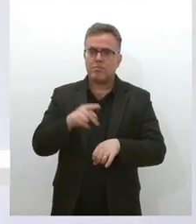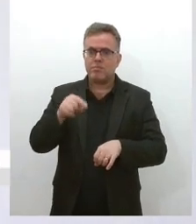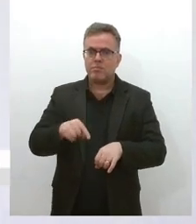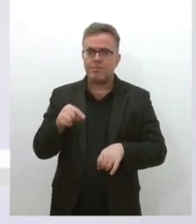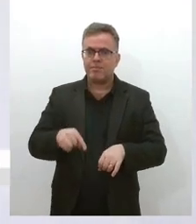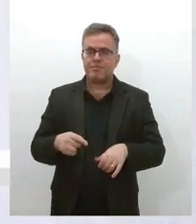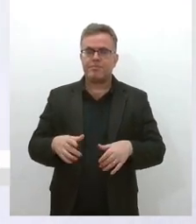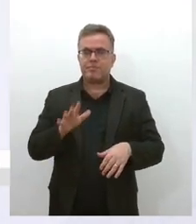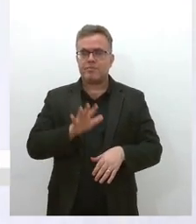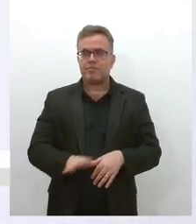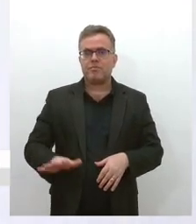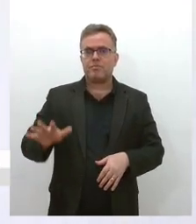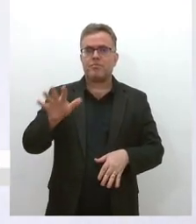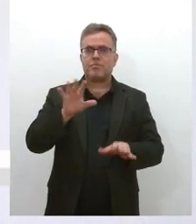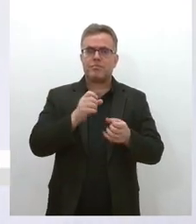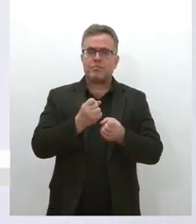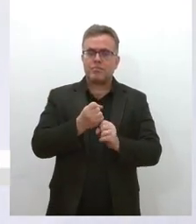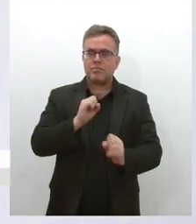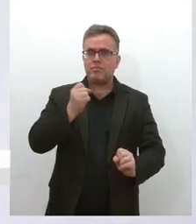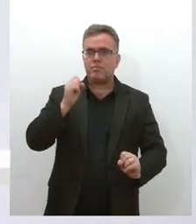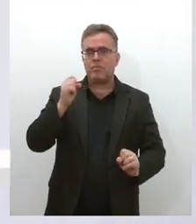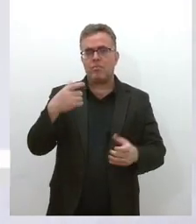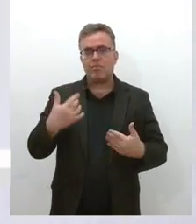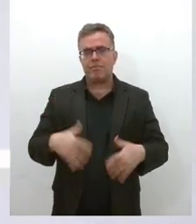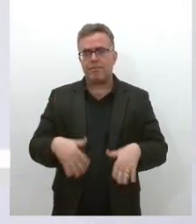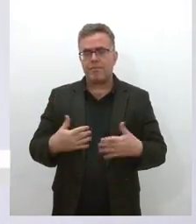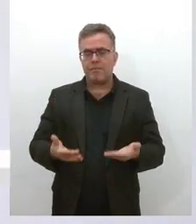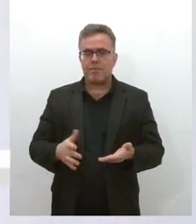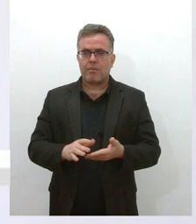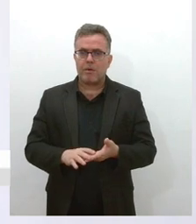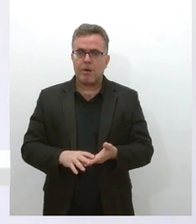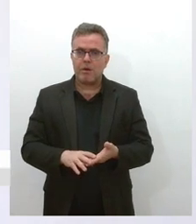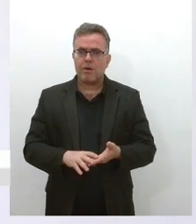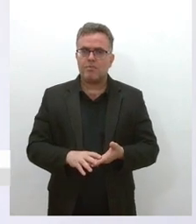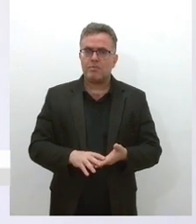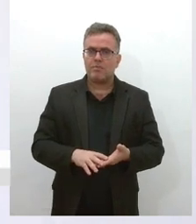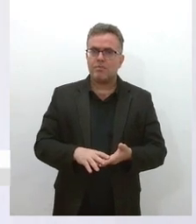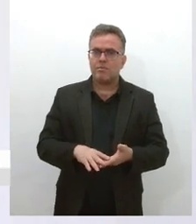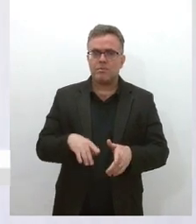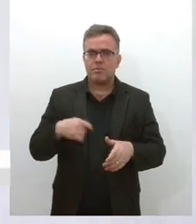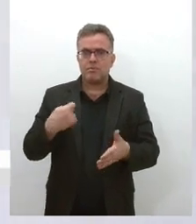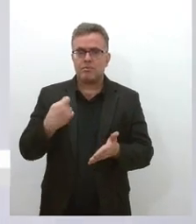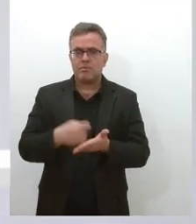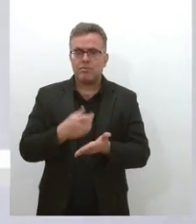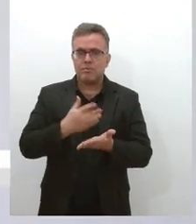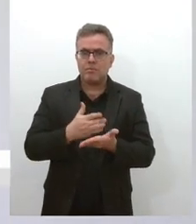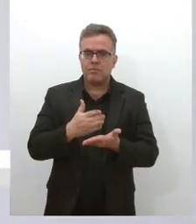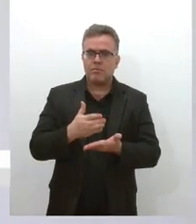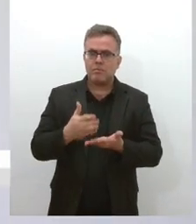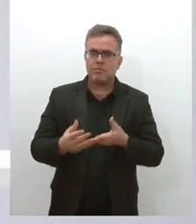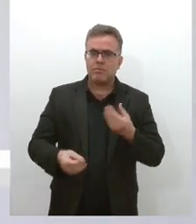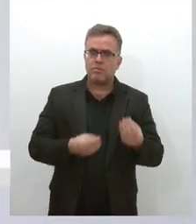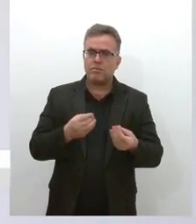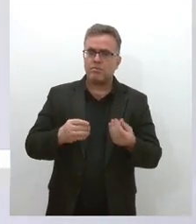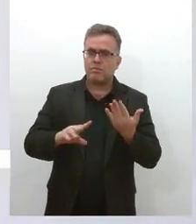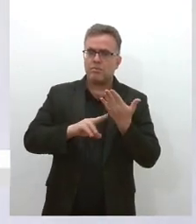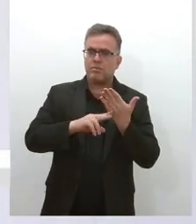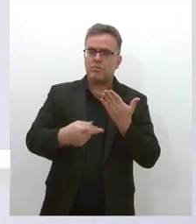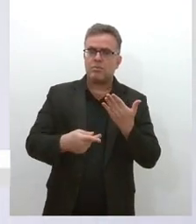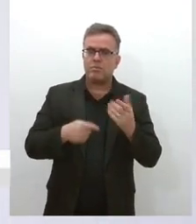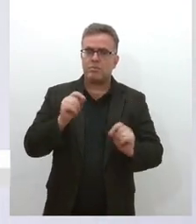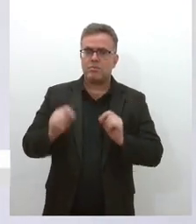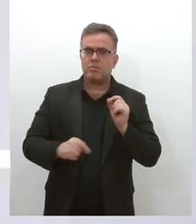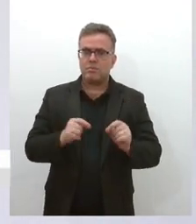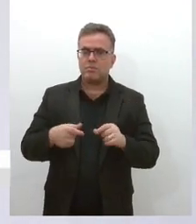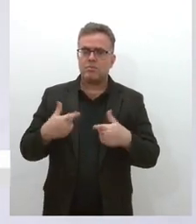gigantes e dívidas históricas nunca saudadas para diversos públicos, isso gera uma demanda reprimida